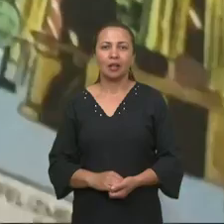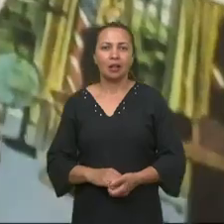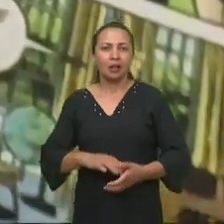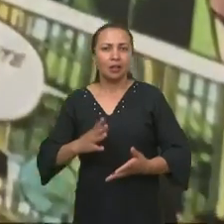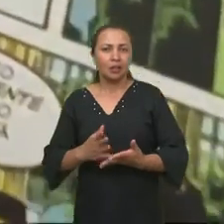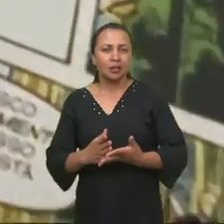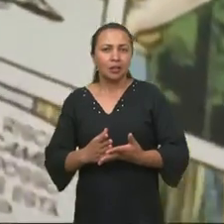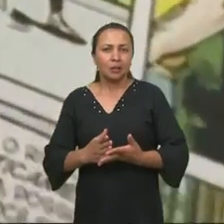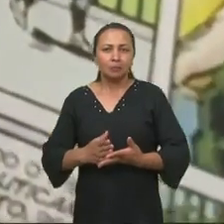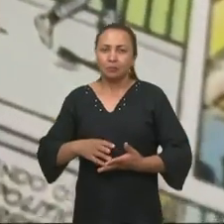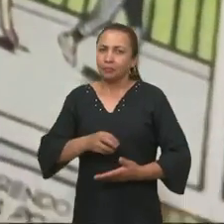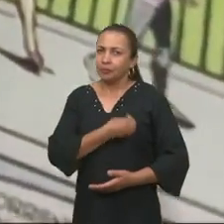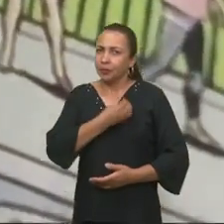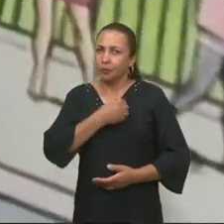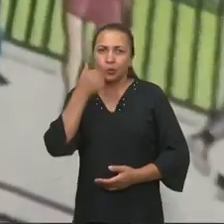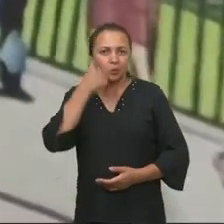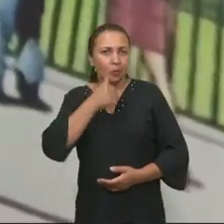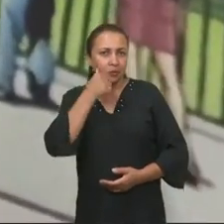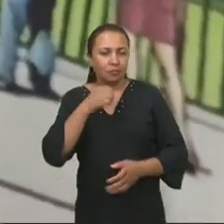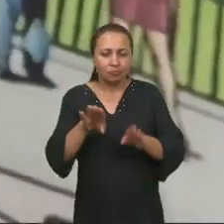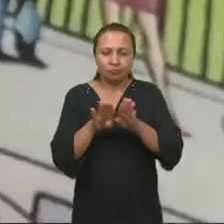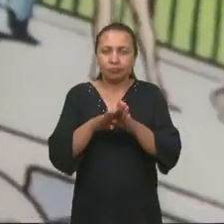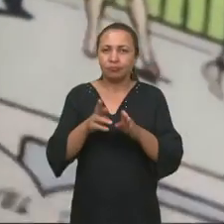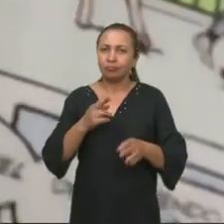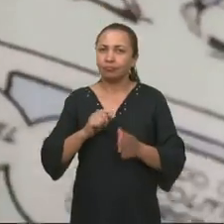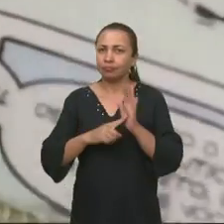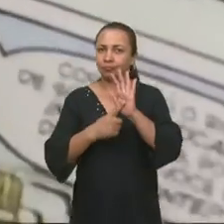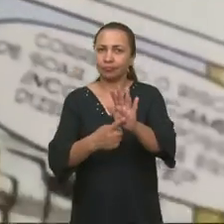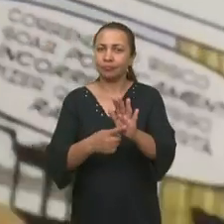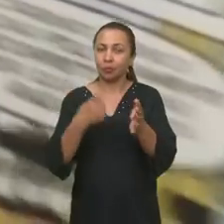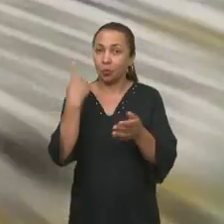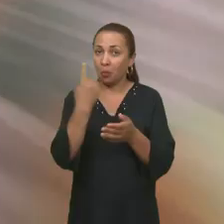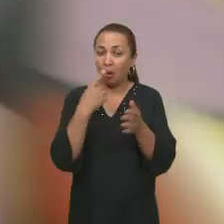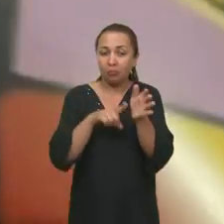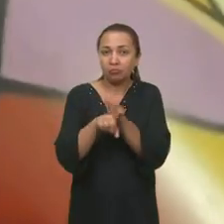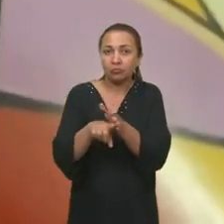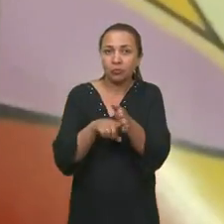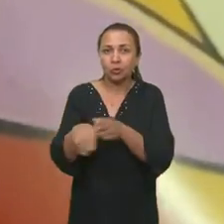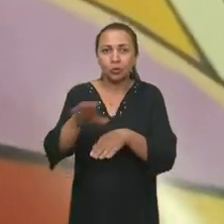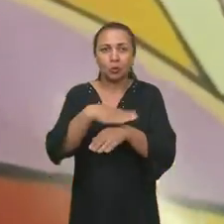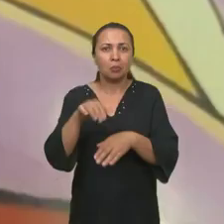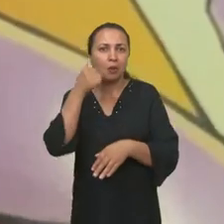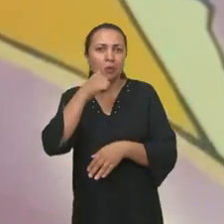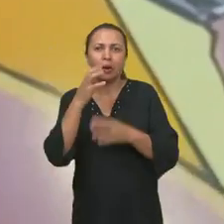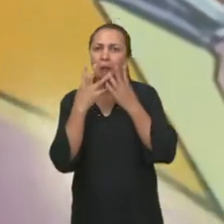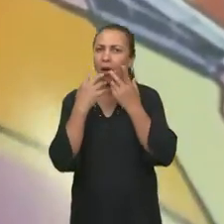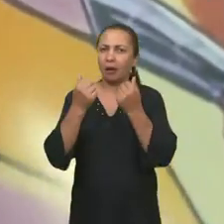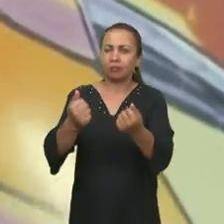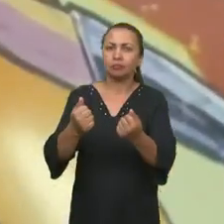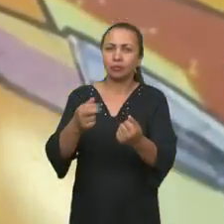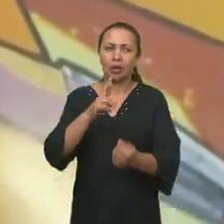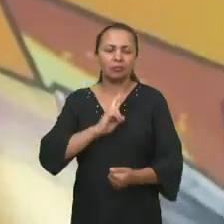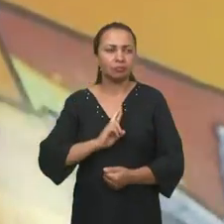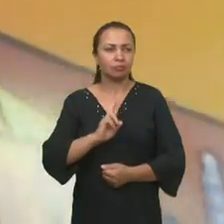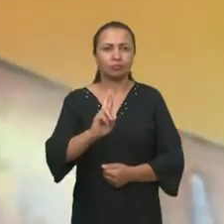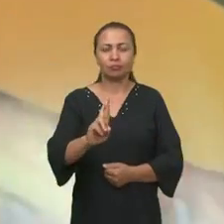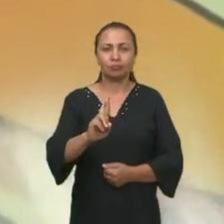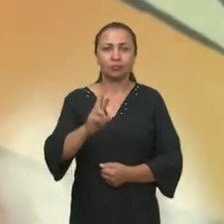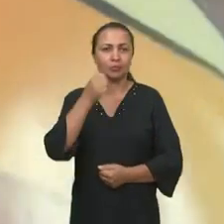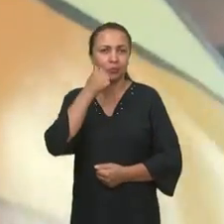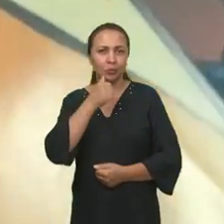O protagonismo feminino também é apresentado em uma pesquisa sobre a Mulher Maravilha. A